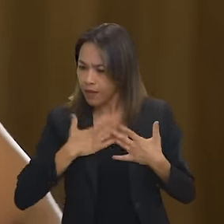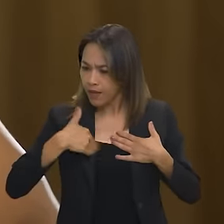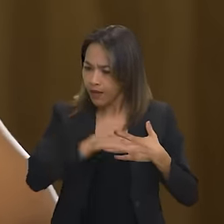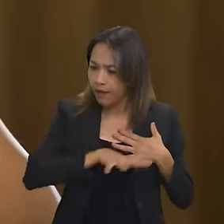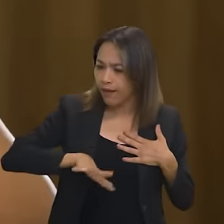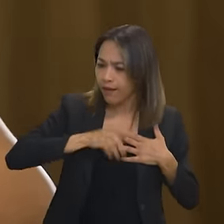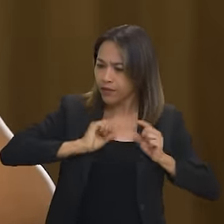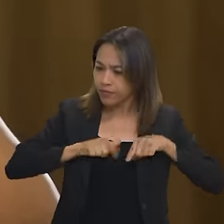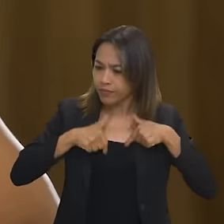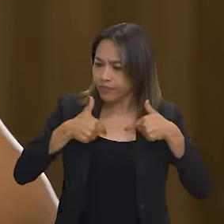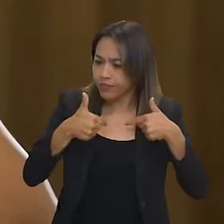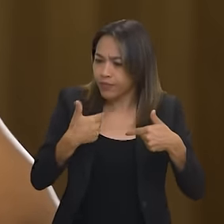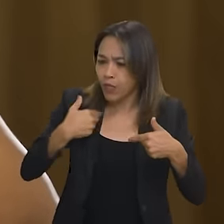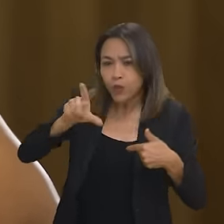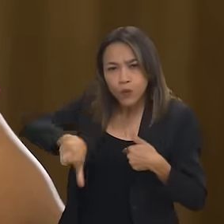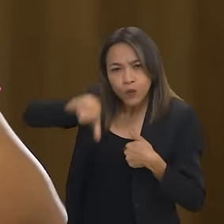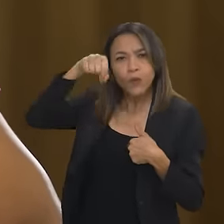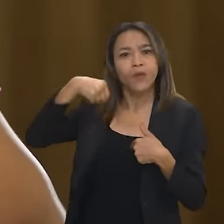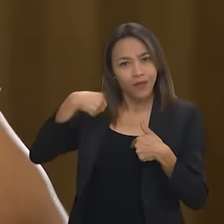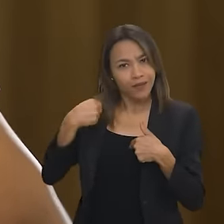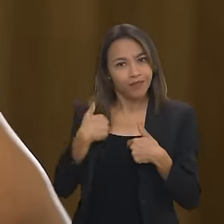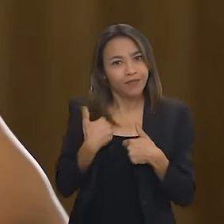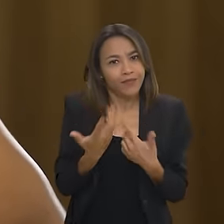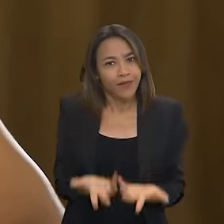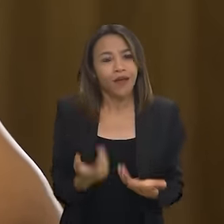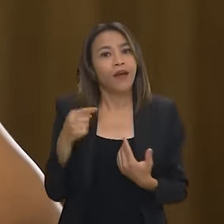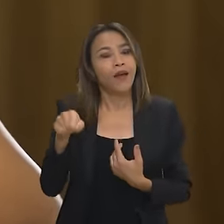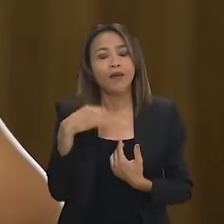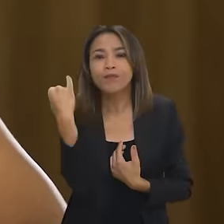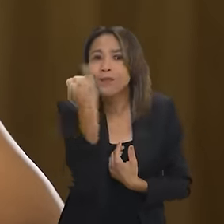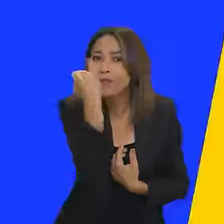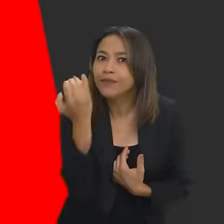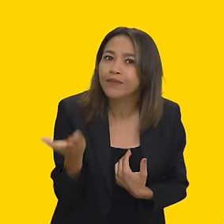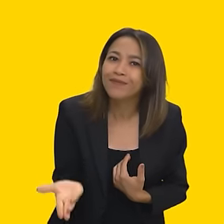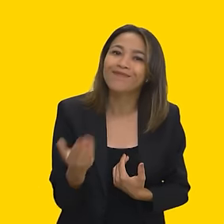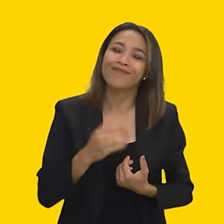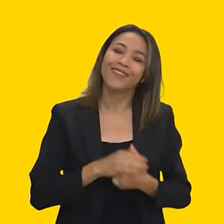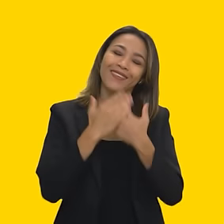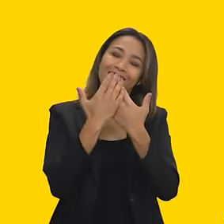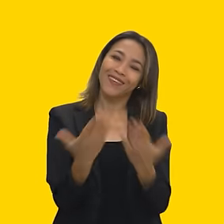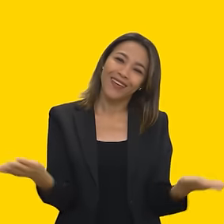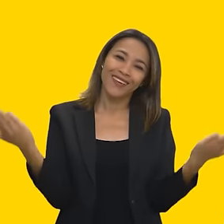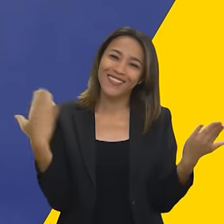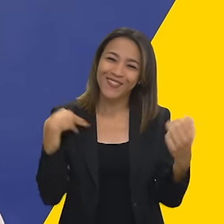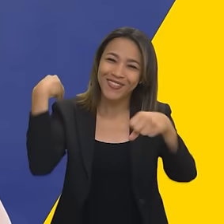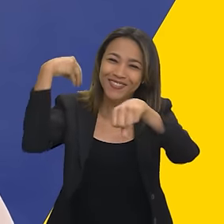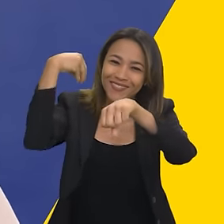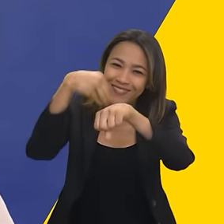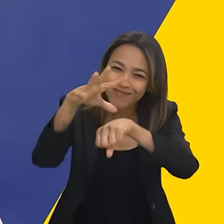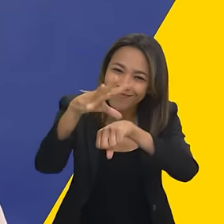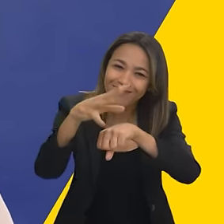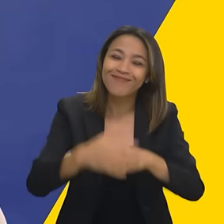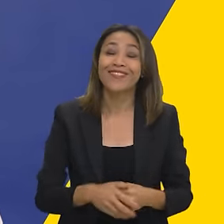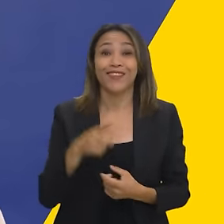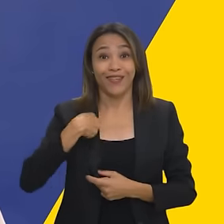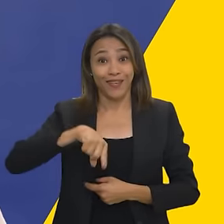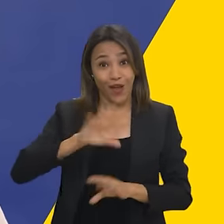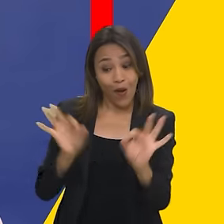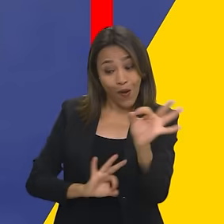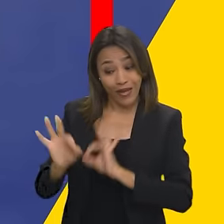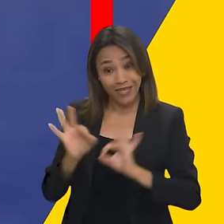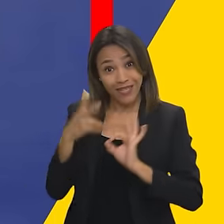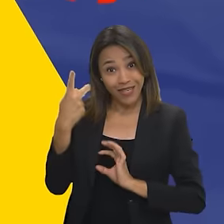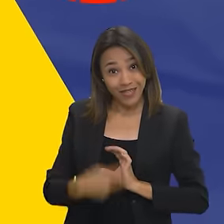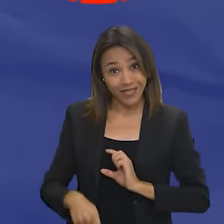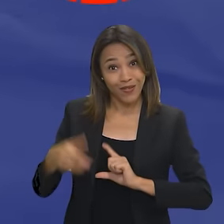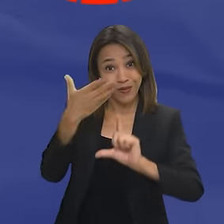à sua área de atuação que você escolheu para o CNU é uma dica fundamental. E esse foi o Tome Nota, uma produção do